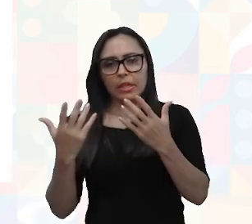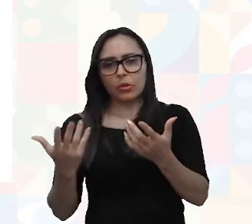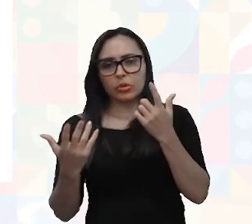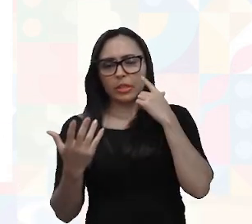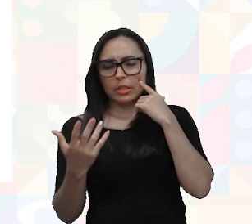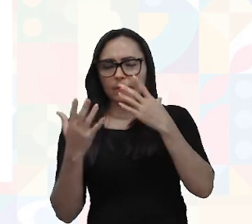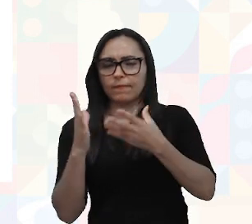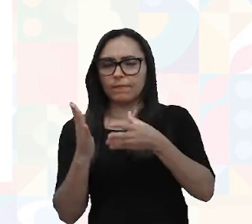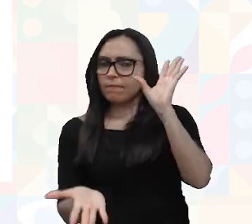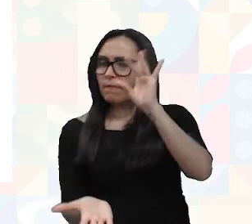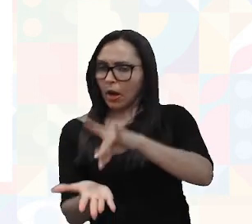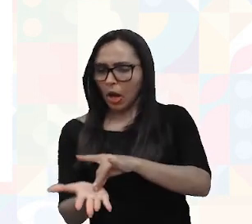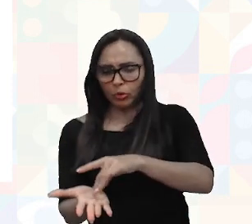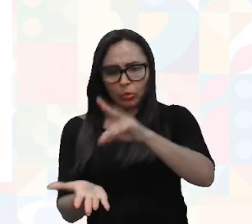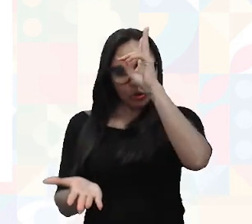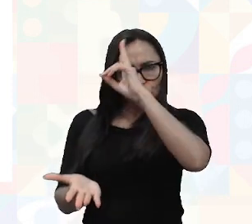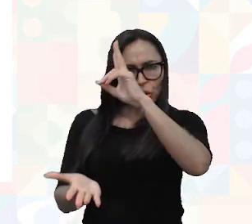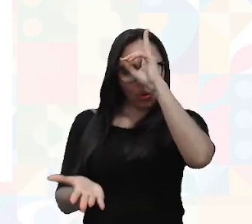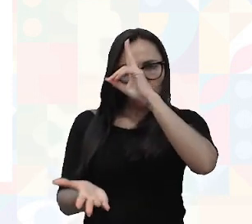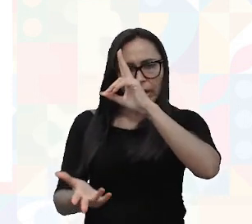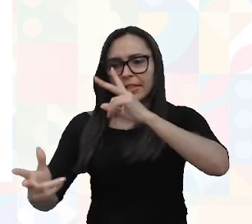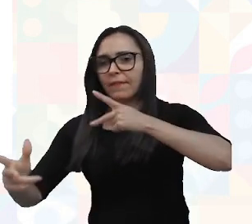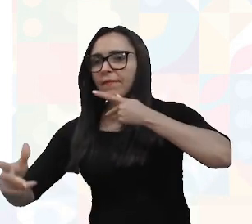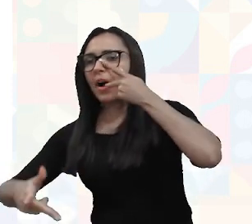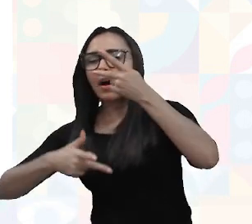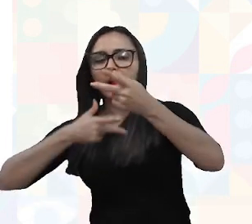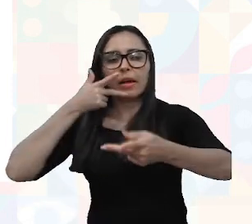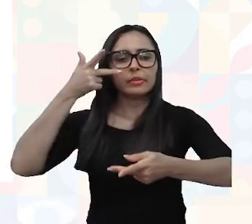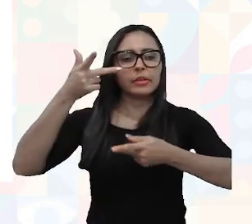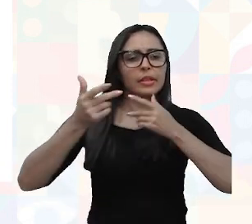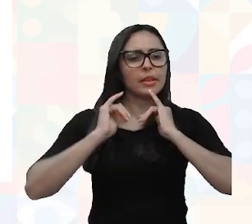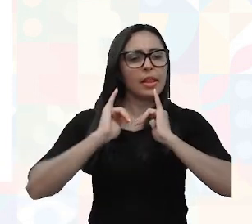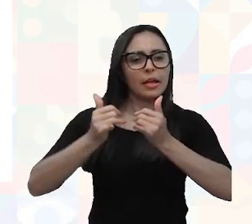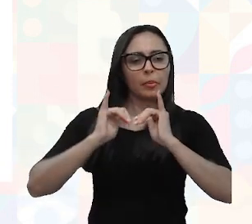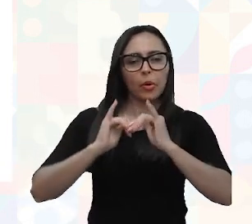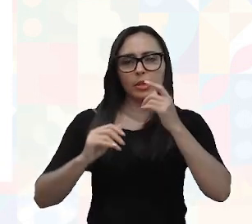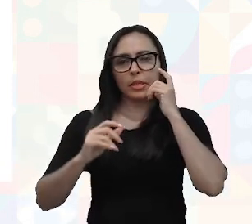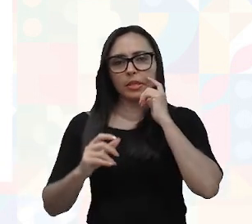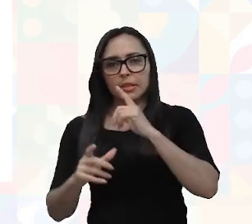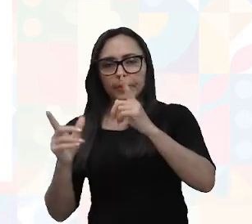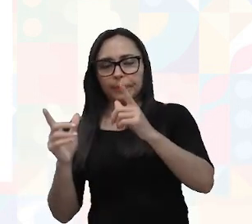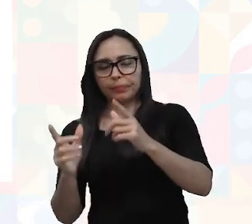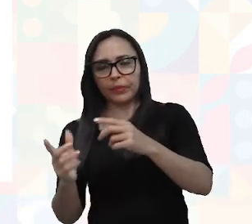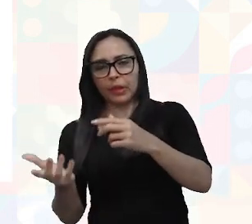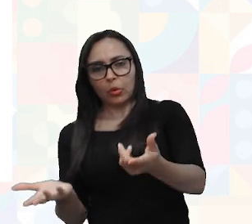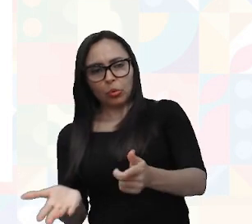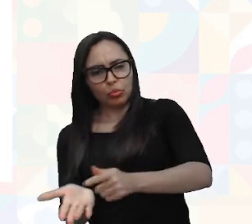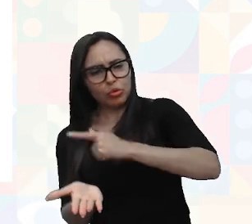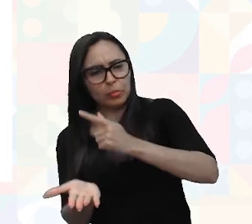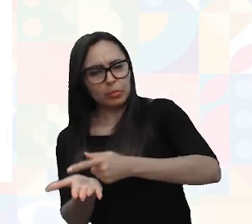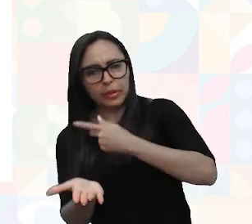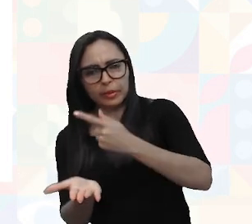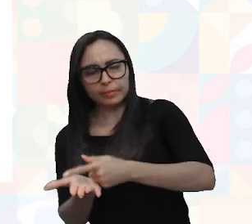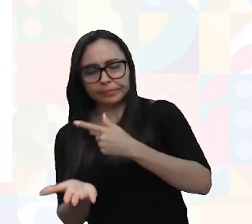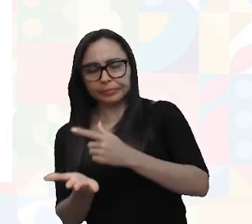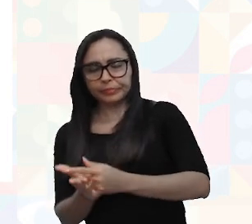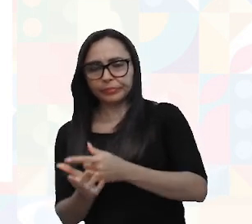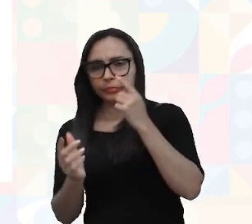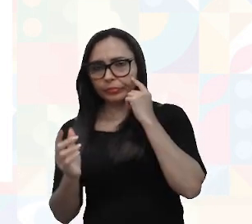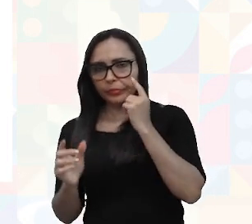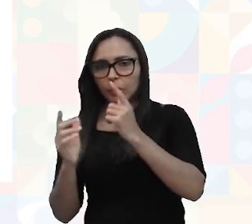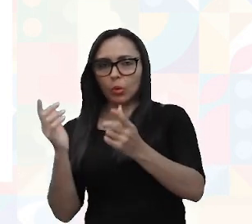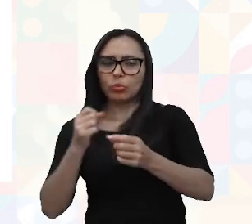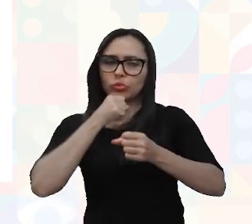fatos, uma história, essa contação da história, que pode ser uma história em quadrinhos, uma história, um fato mais